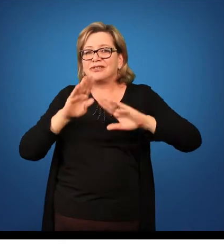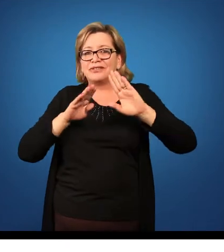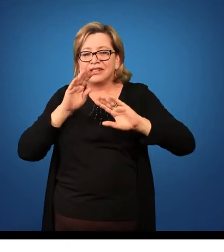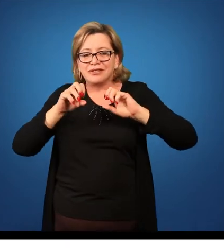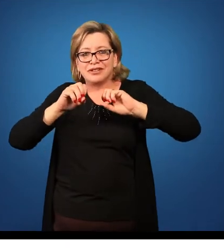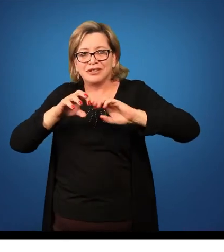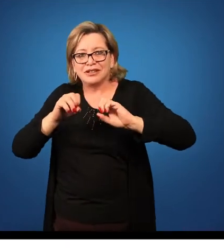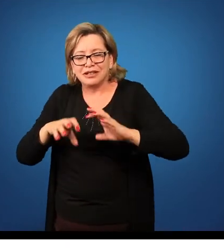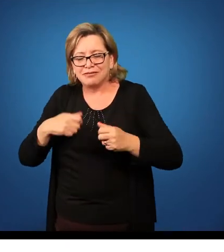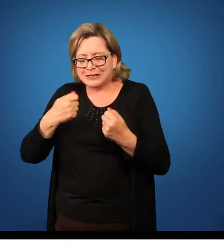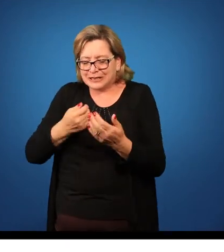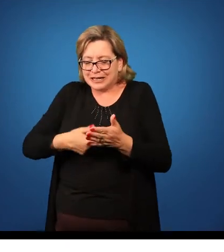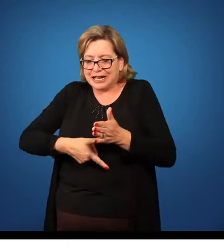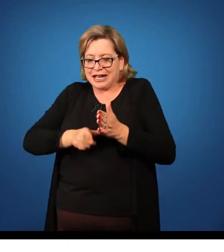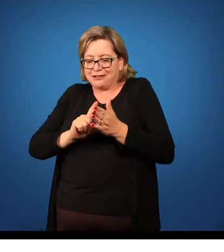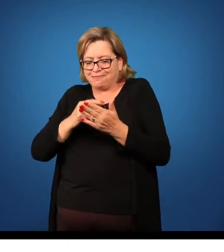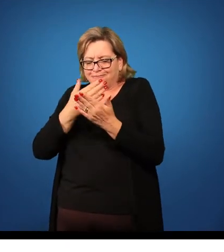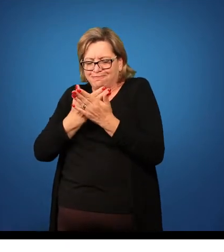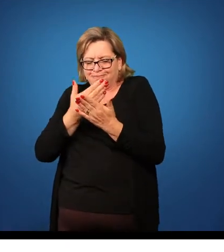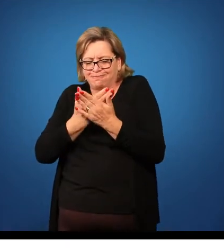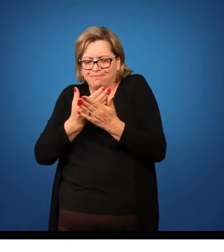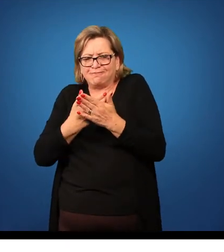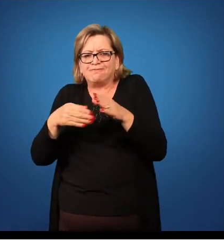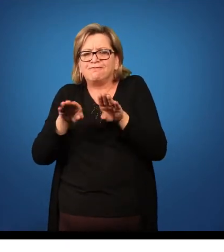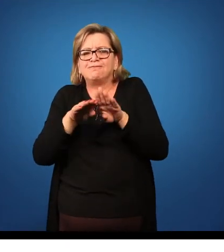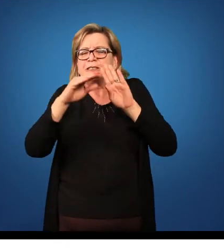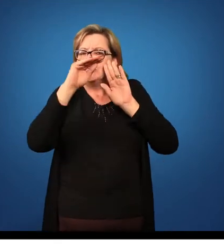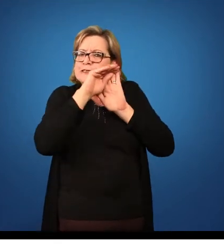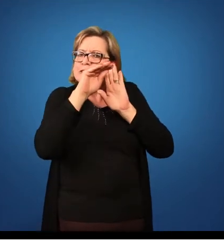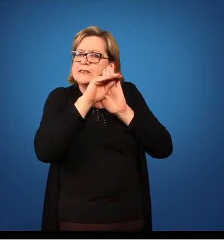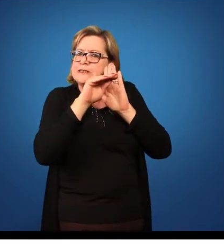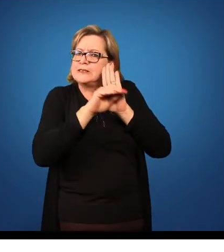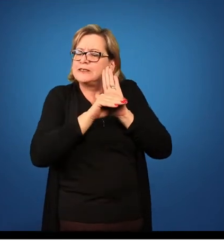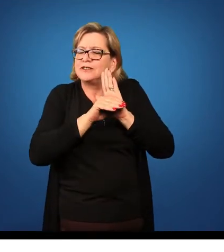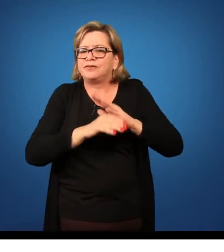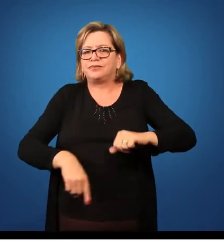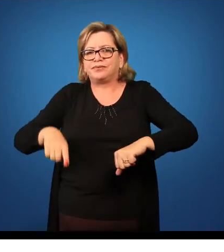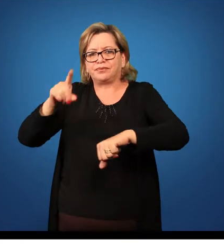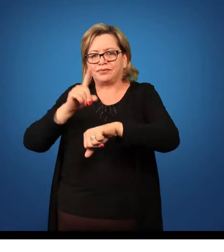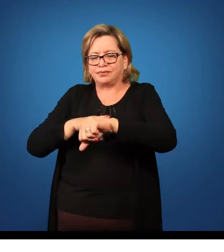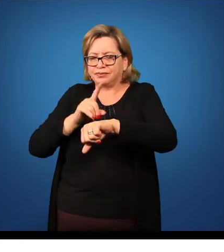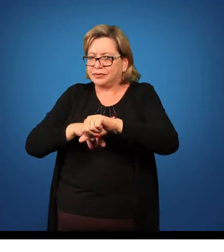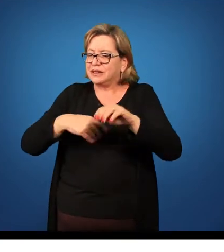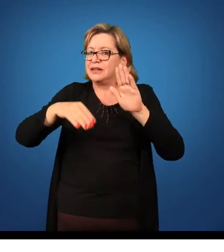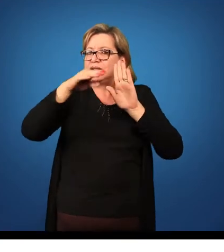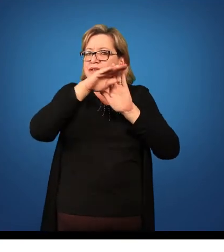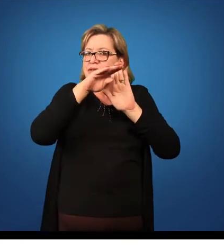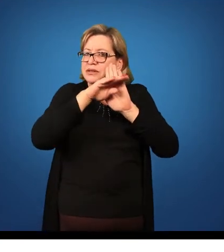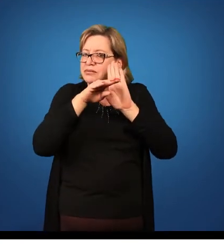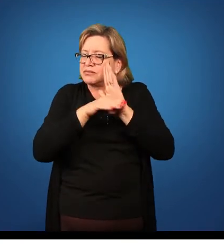você vai ter que estudar um bom tempo e planejar muito sobre essa aula. Então o tempo que você gasta no planejamento, no estudo daquele conteúdo,